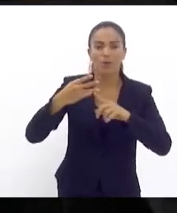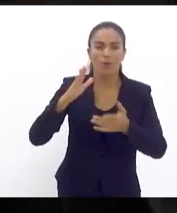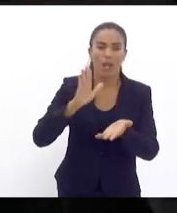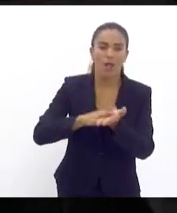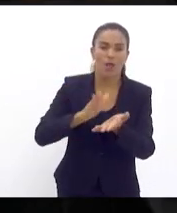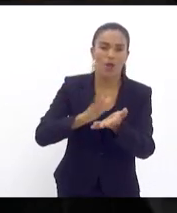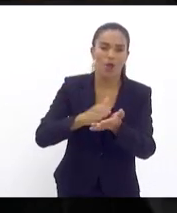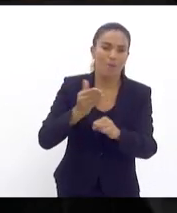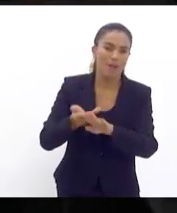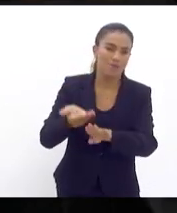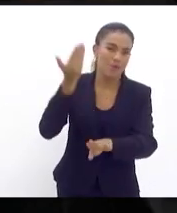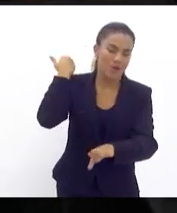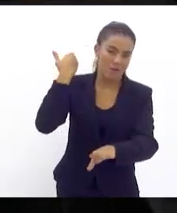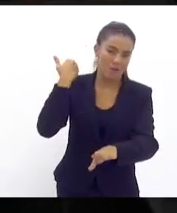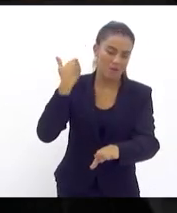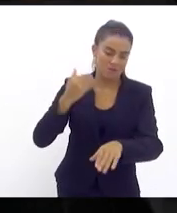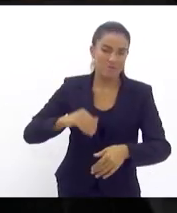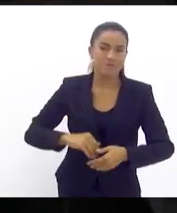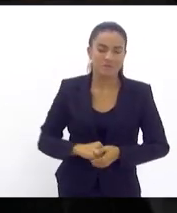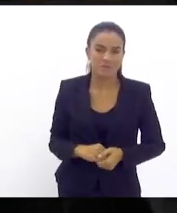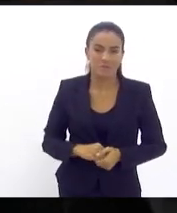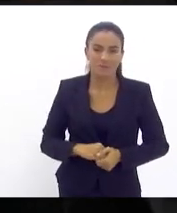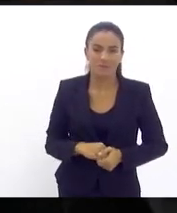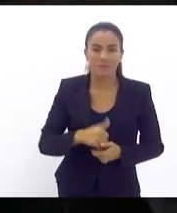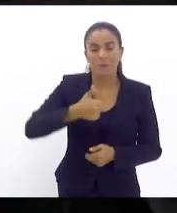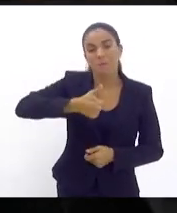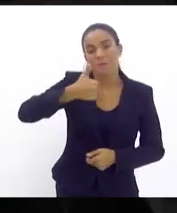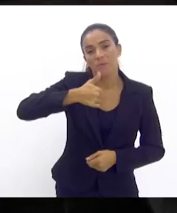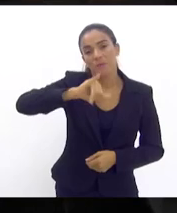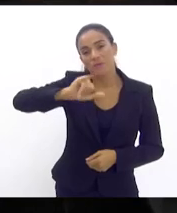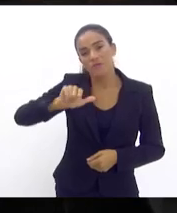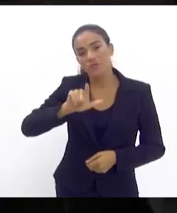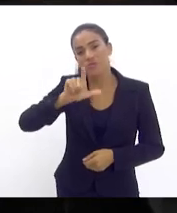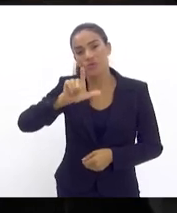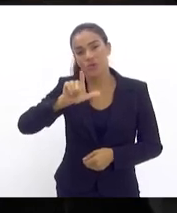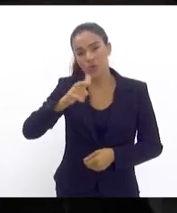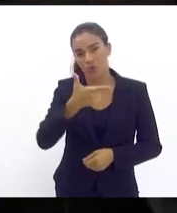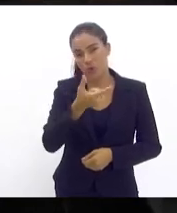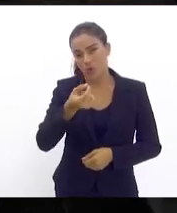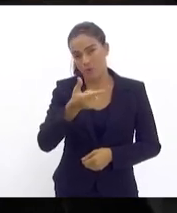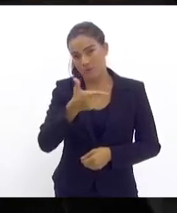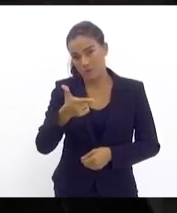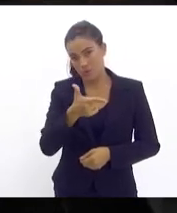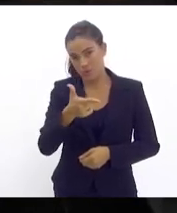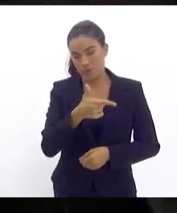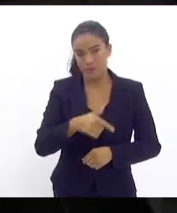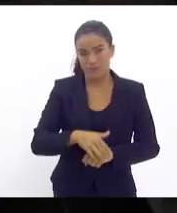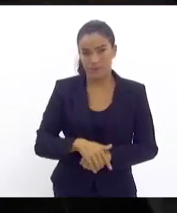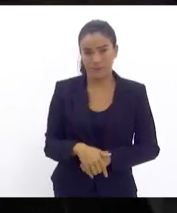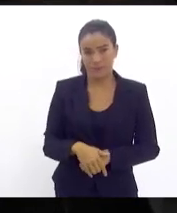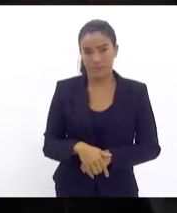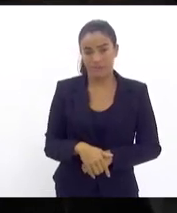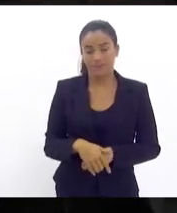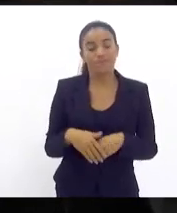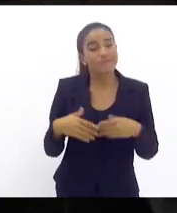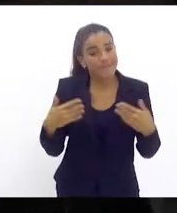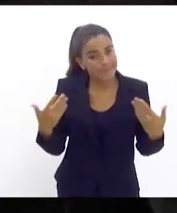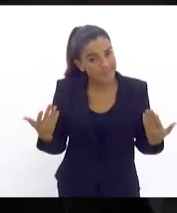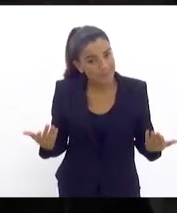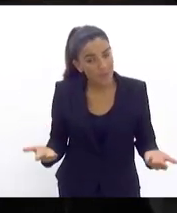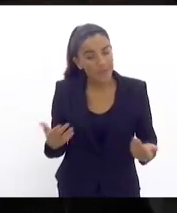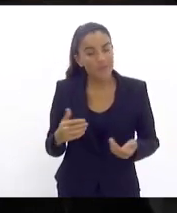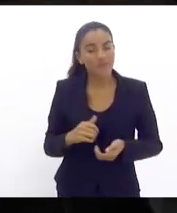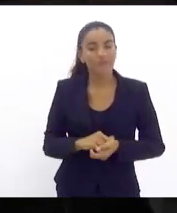antes de 1º de julho de 2022. Assim posto,